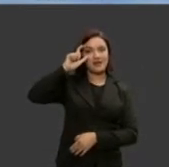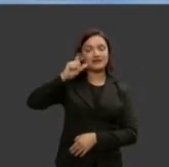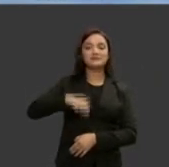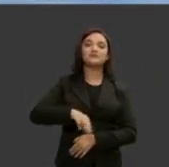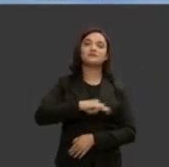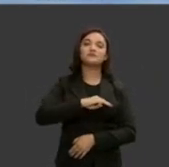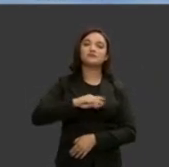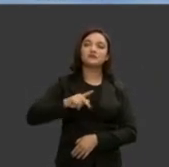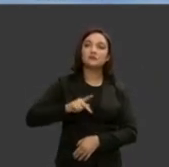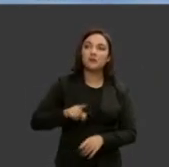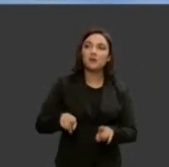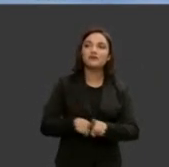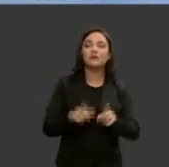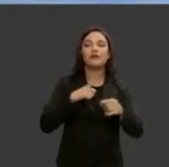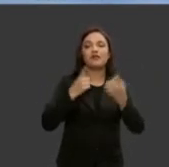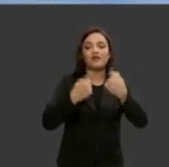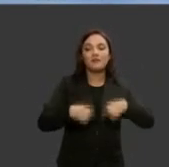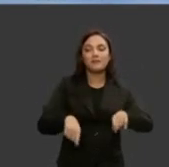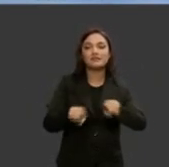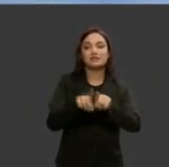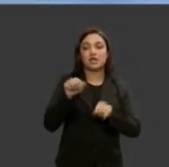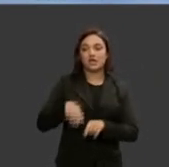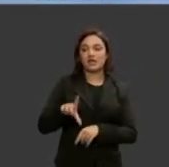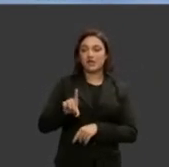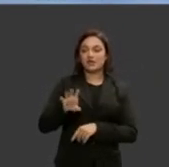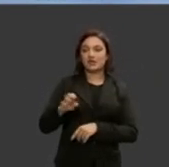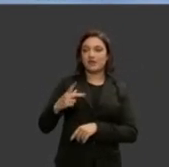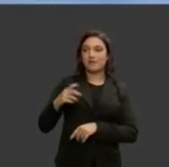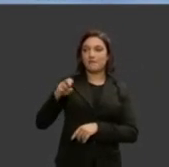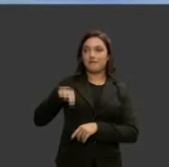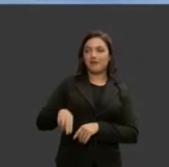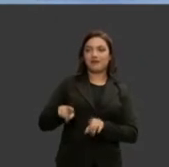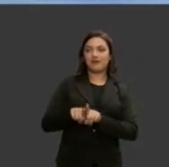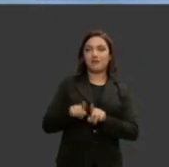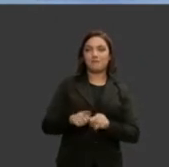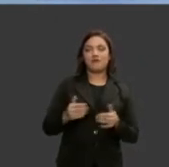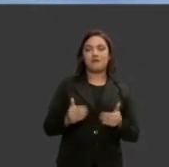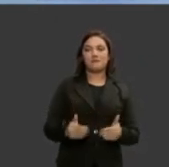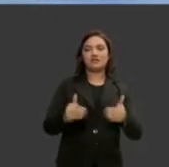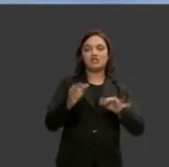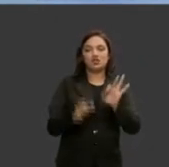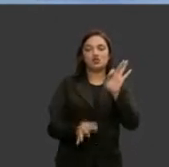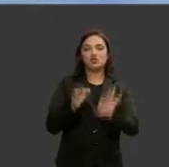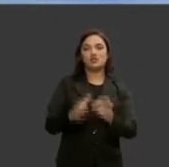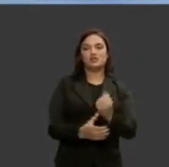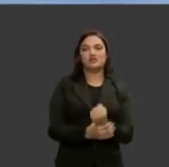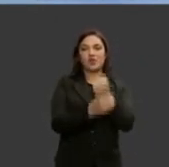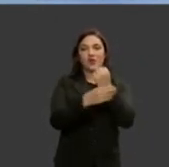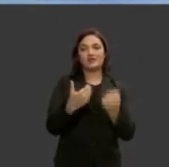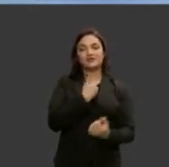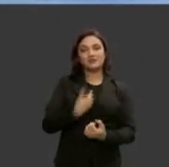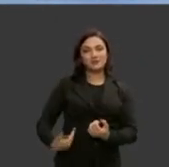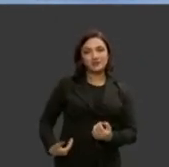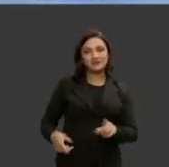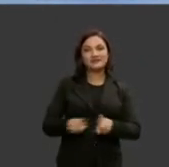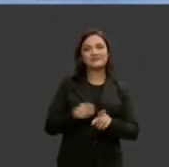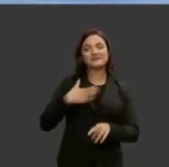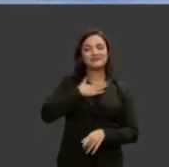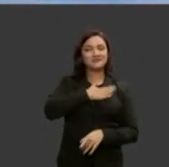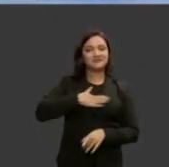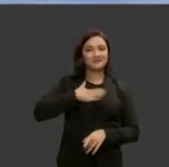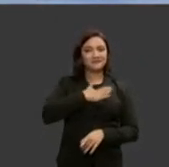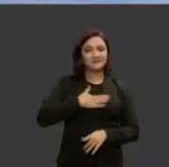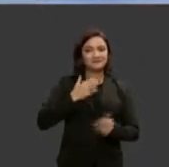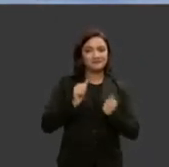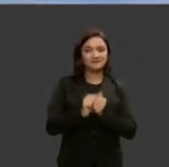diversas parcerias aqui no DPEM também no Ministério da Justiça e Segurança Pública também é uma satisfação dividir o painel com a senhora ministra